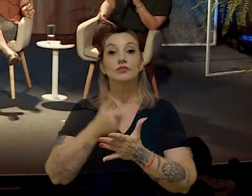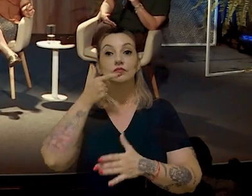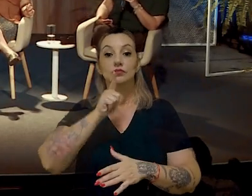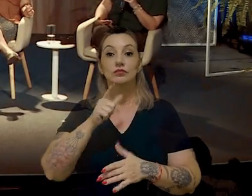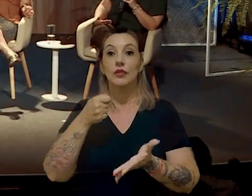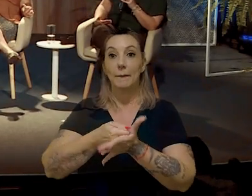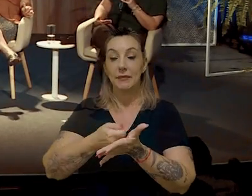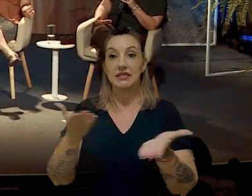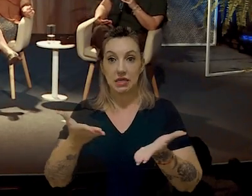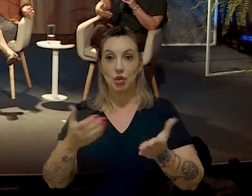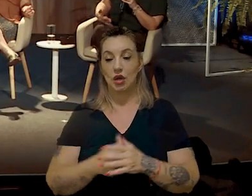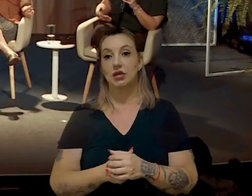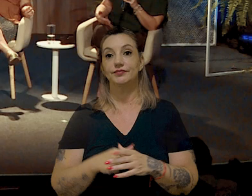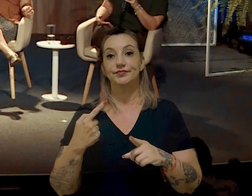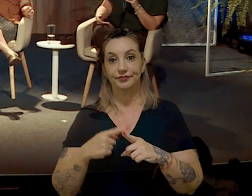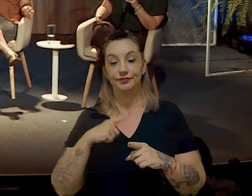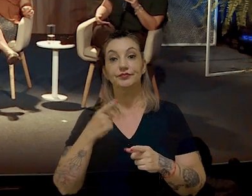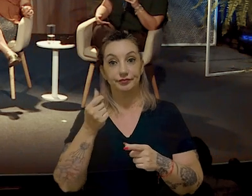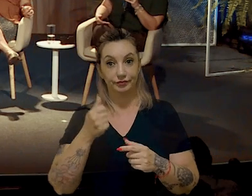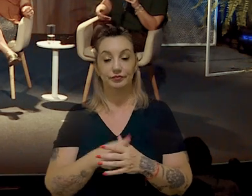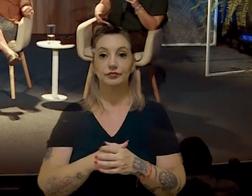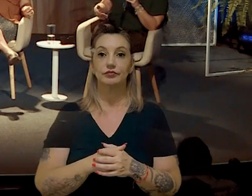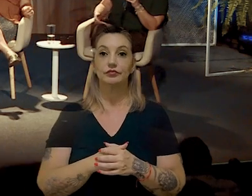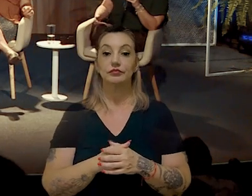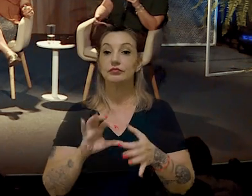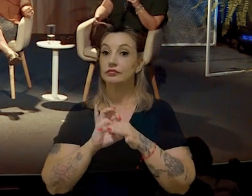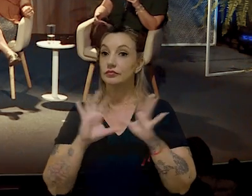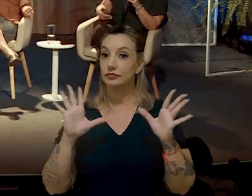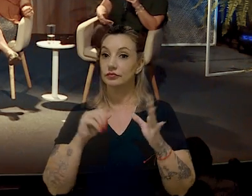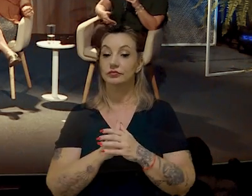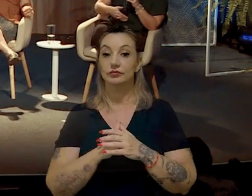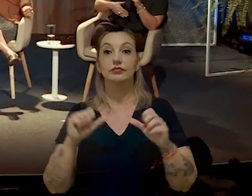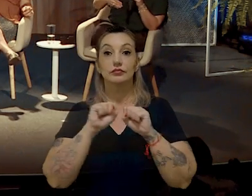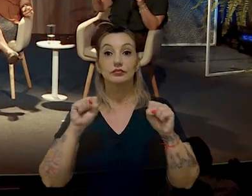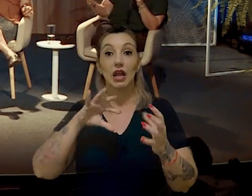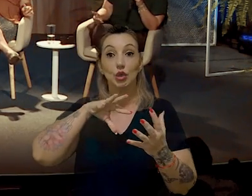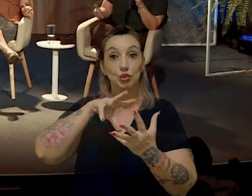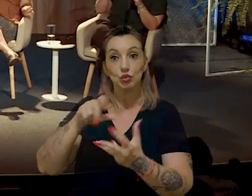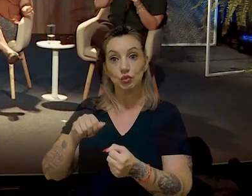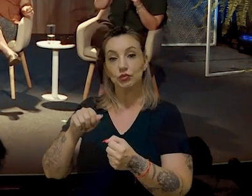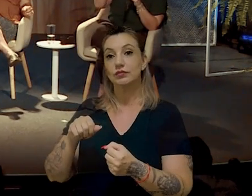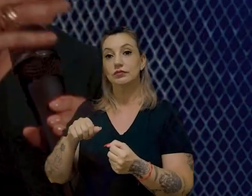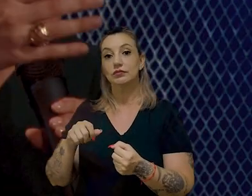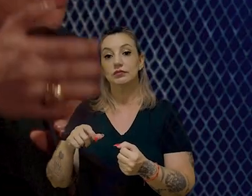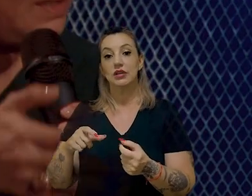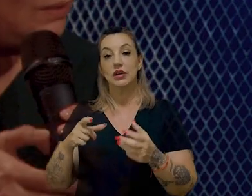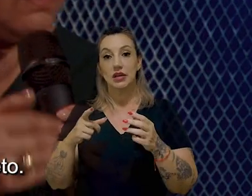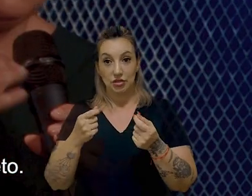consigo pôr esse preço na mesa agora. Porque tem dinheiro disponível no sistema global, tanto dinheiro